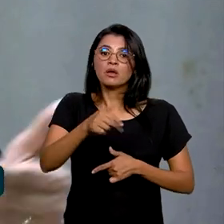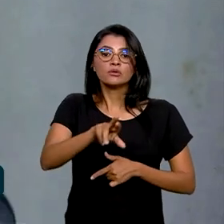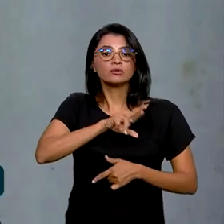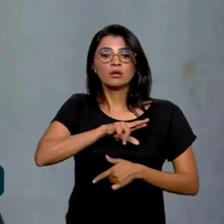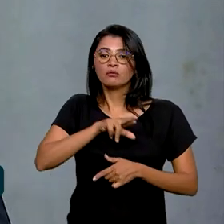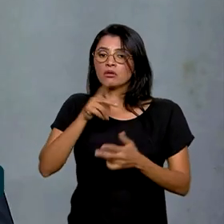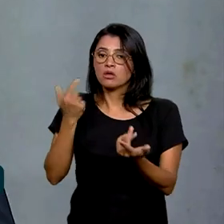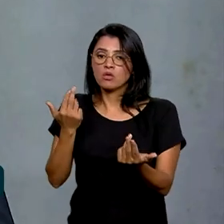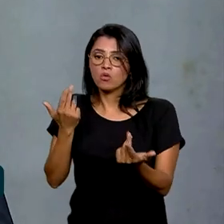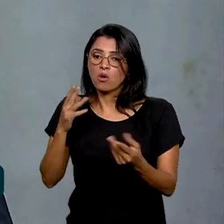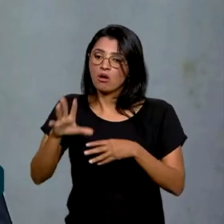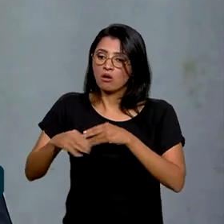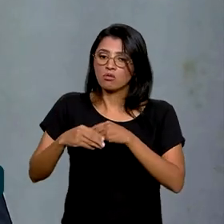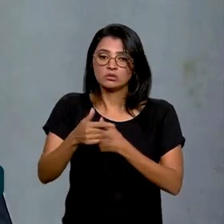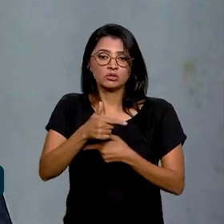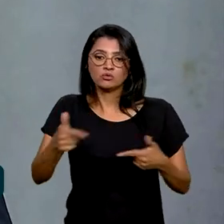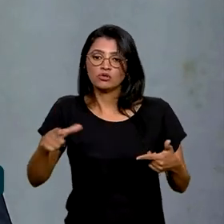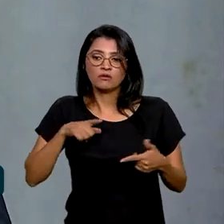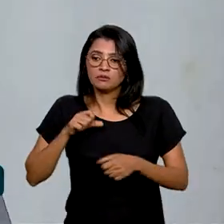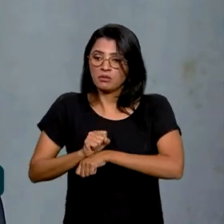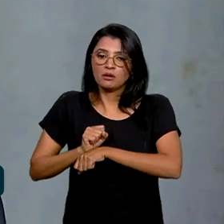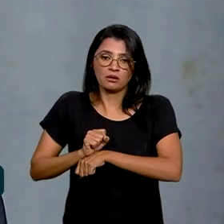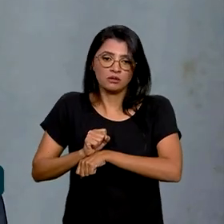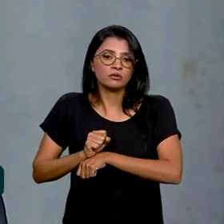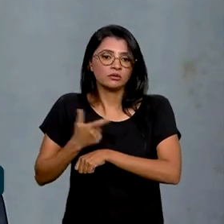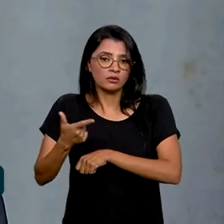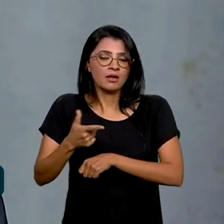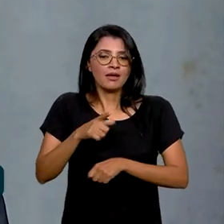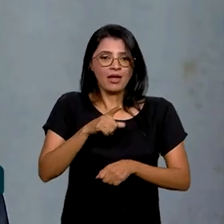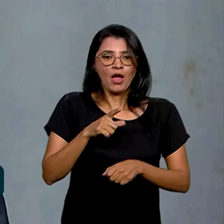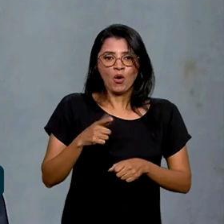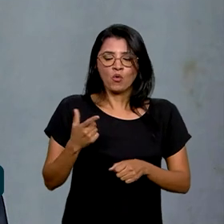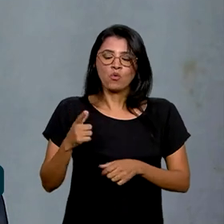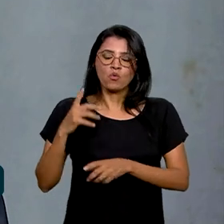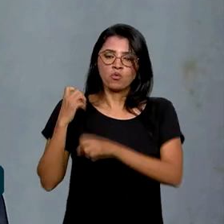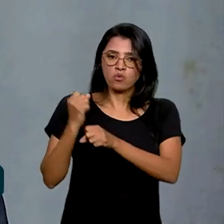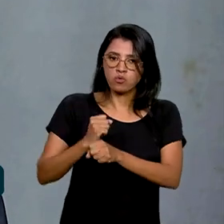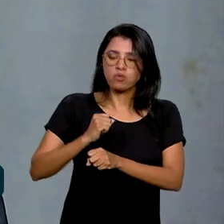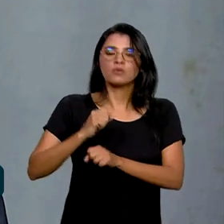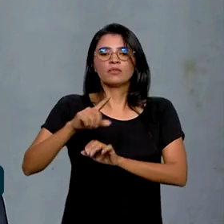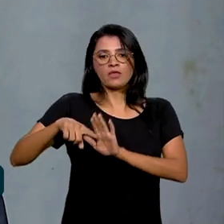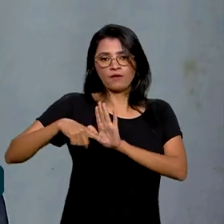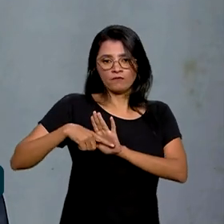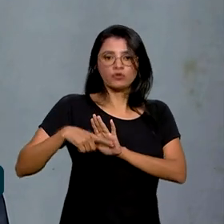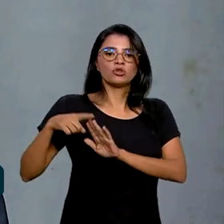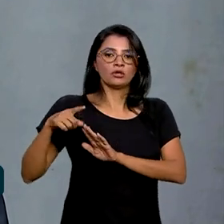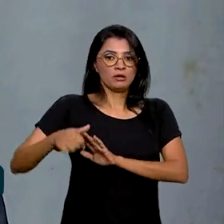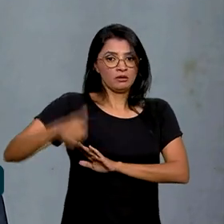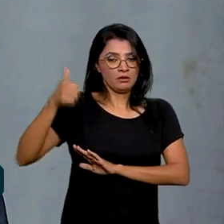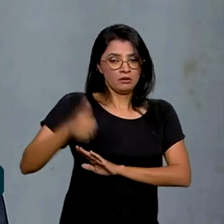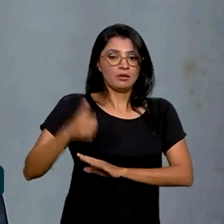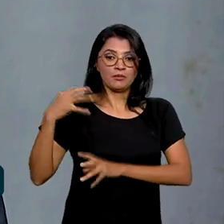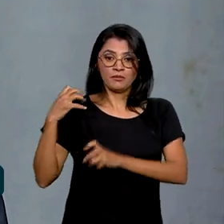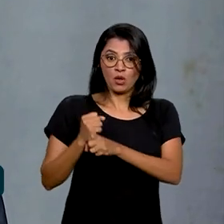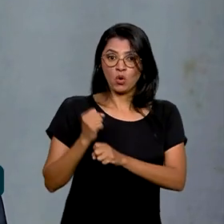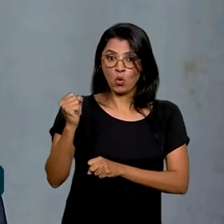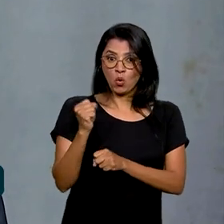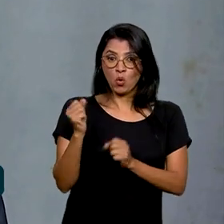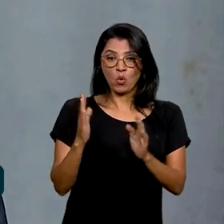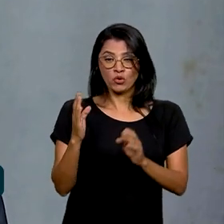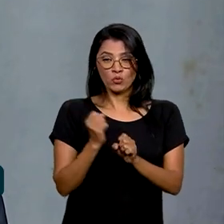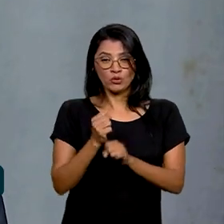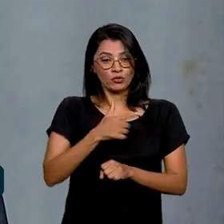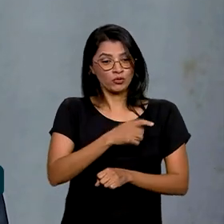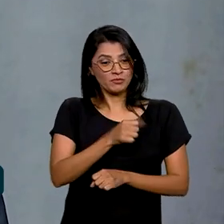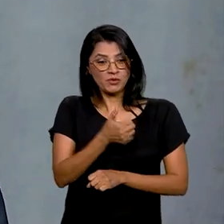mesmo que se a receita não tivesse congelada. O déficit primário acumulado em oito anos, 2015 a 2022,